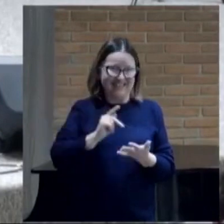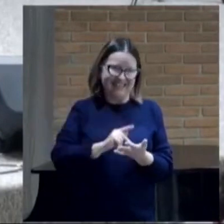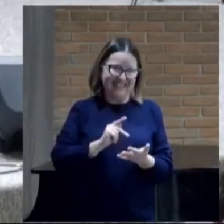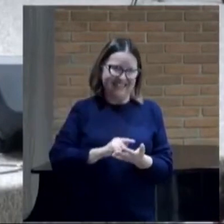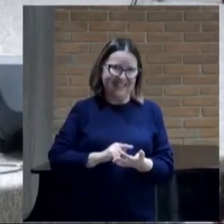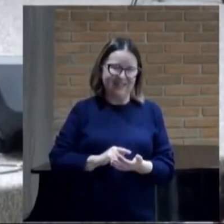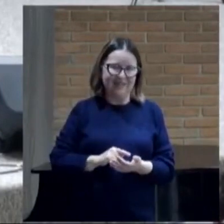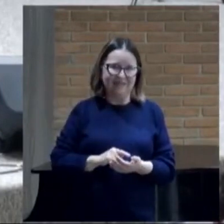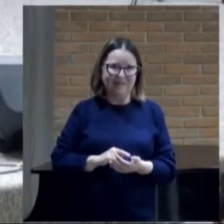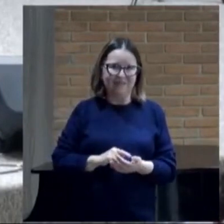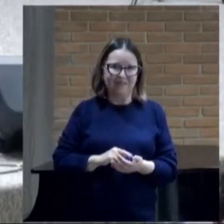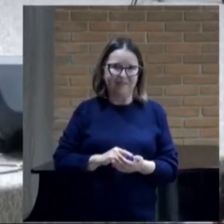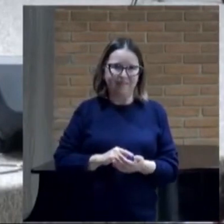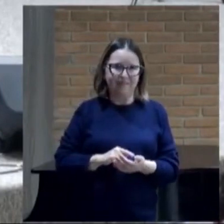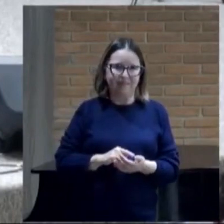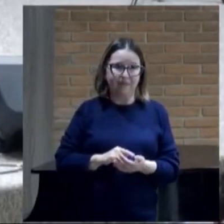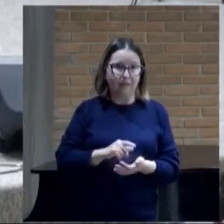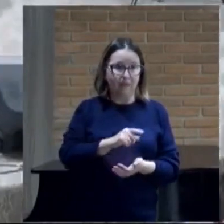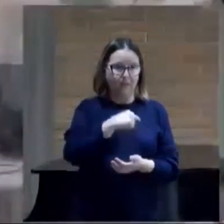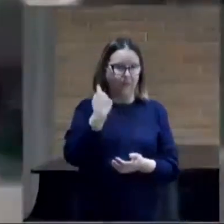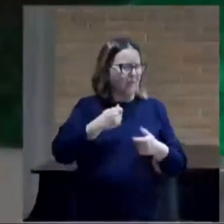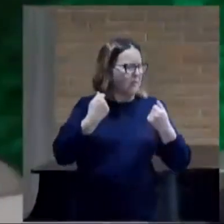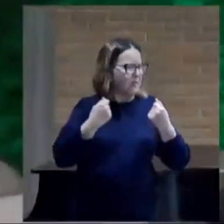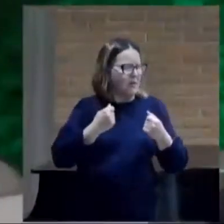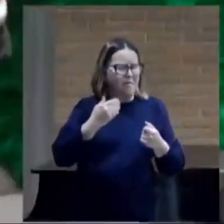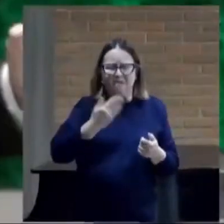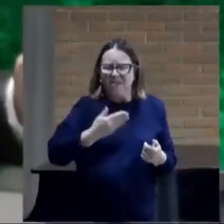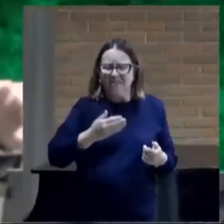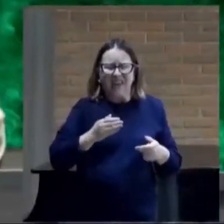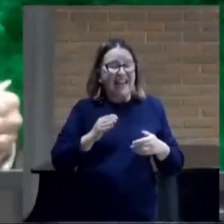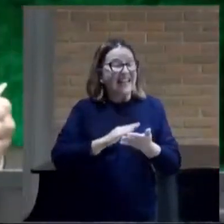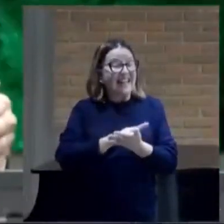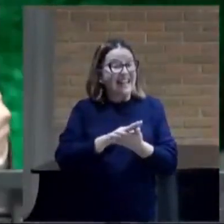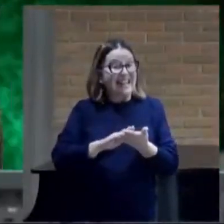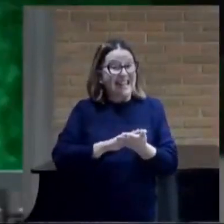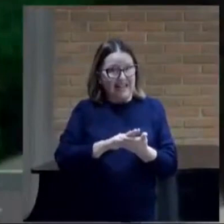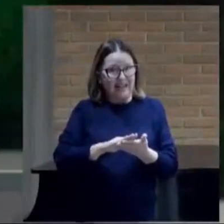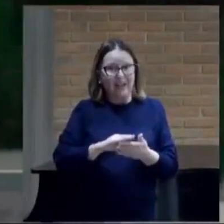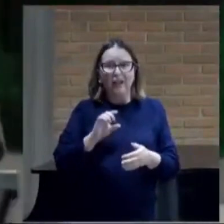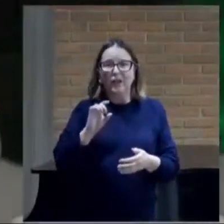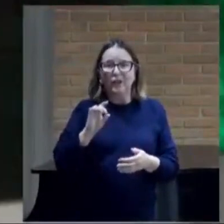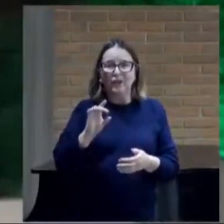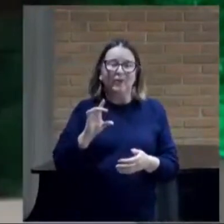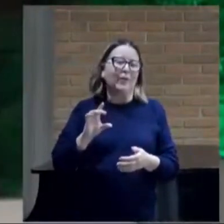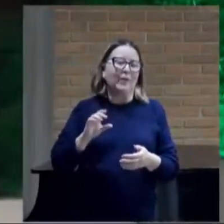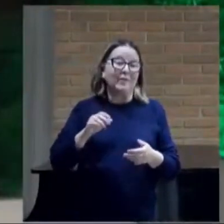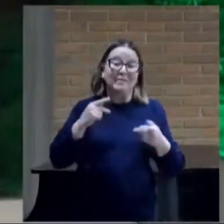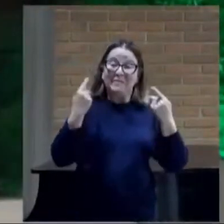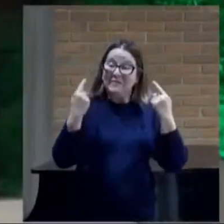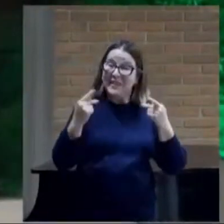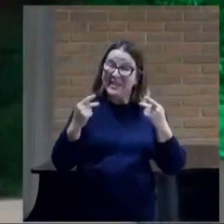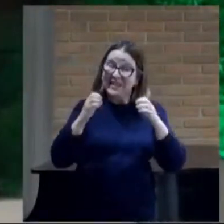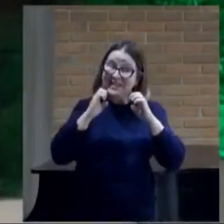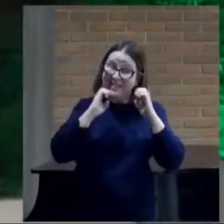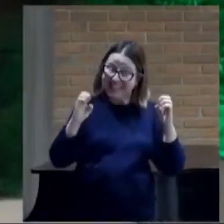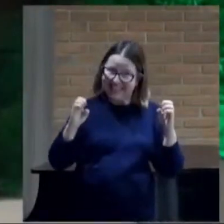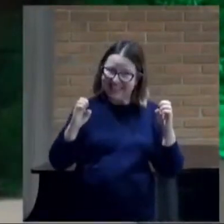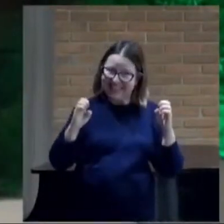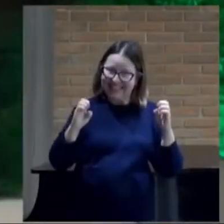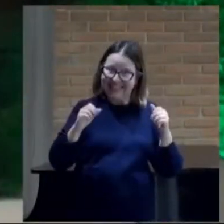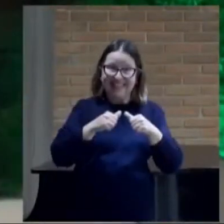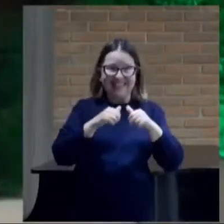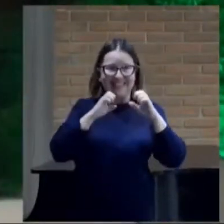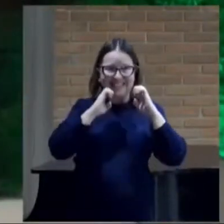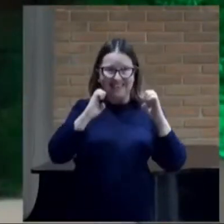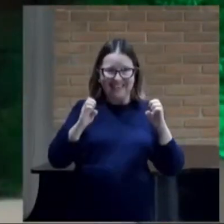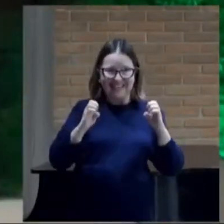Nós não temos que provar nada para ninguém Nós temos que pregar o Evangelho E esse Evangelho vai chegar ao coração das